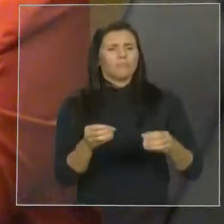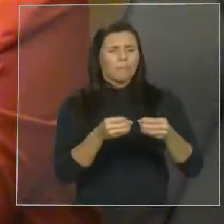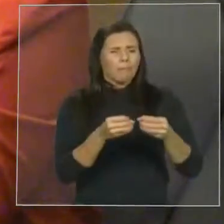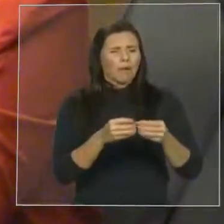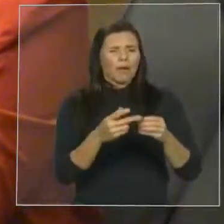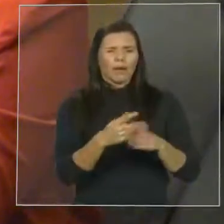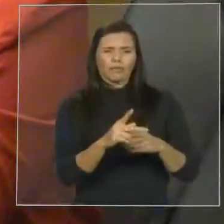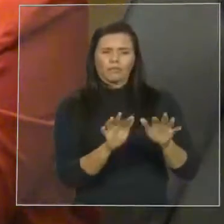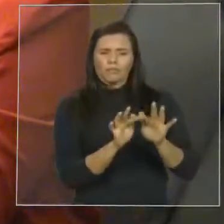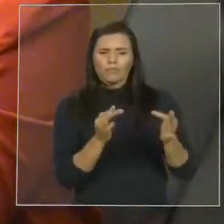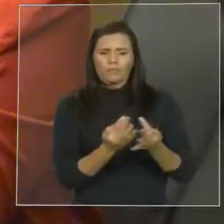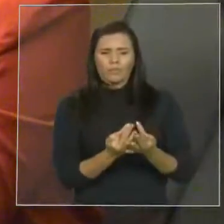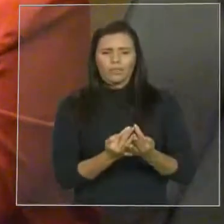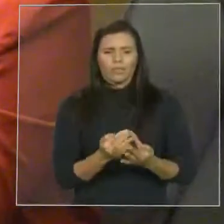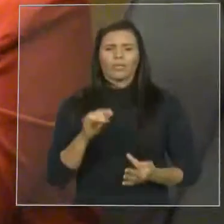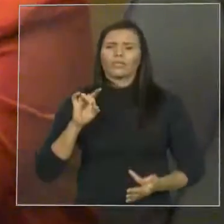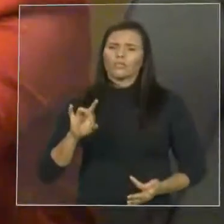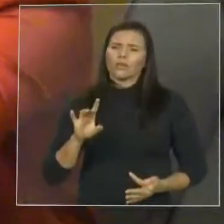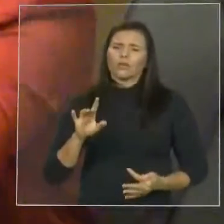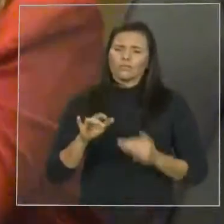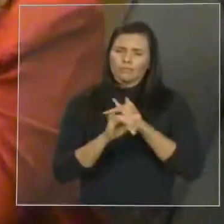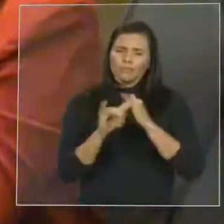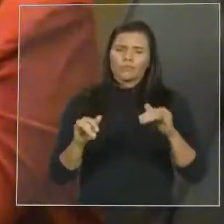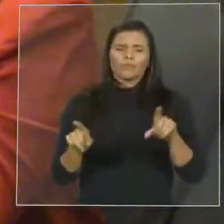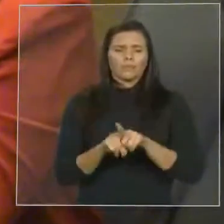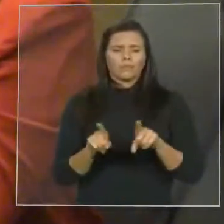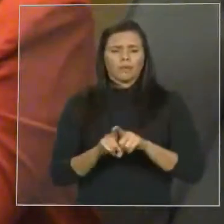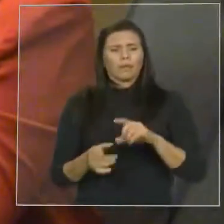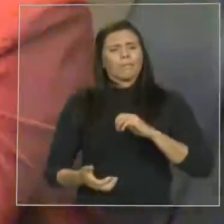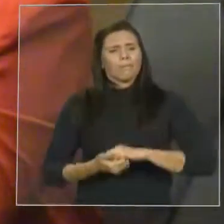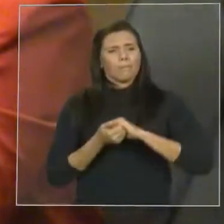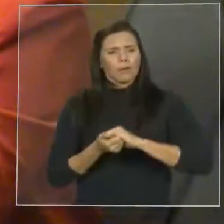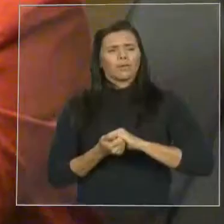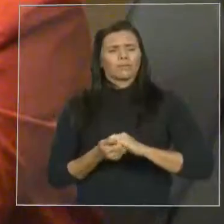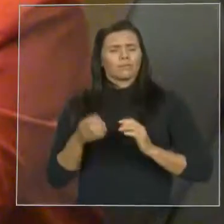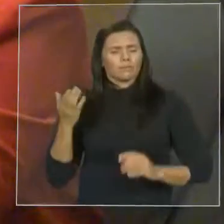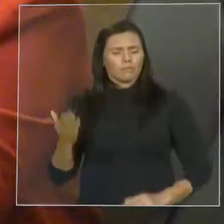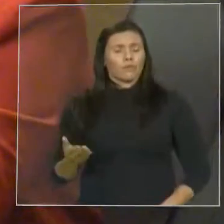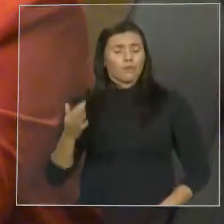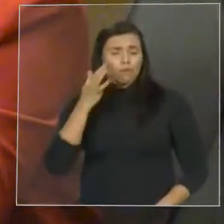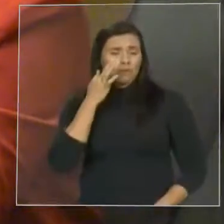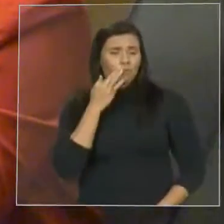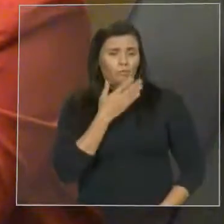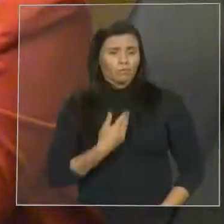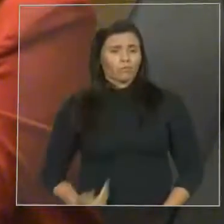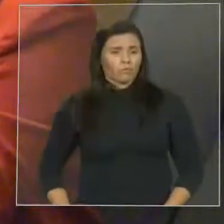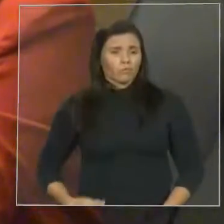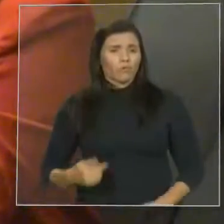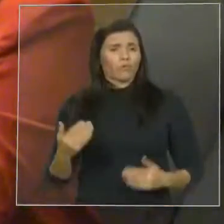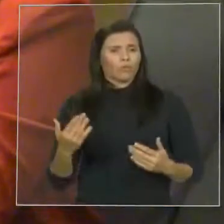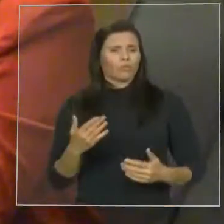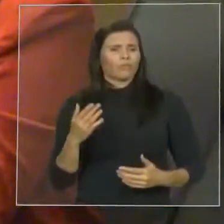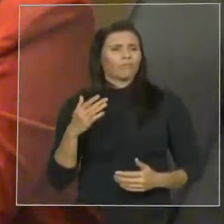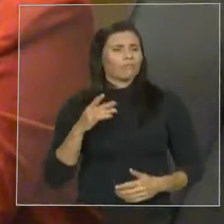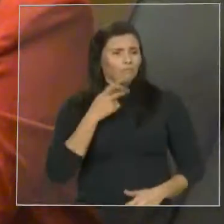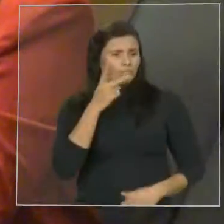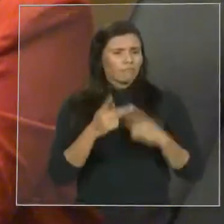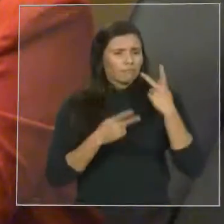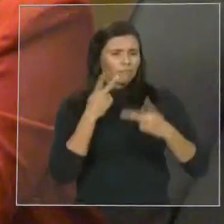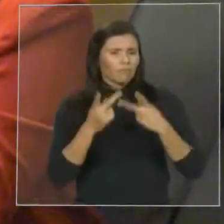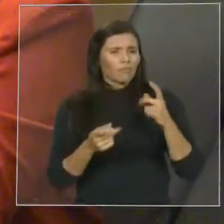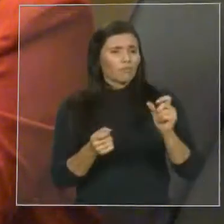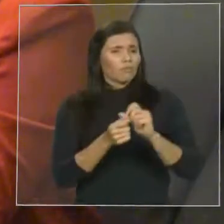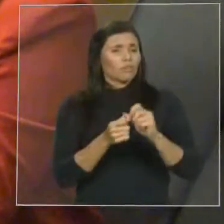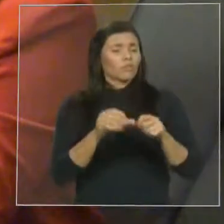só para dizer isso e parabenizar o governador pela realização do concurso. Em Estreito, era ansioso, todos nós esperávamos por essa